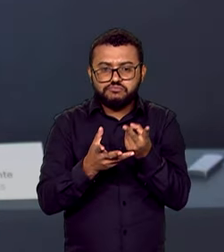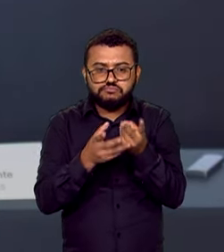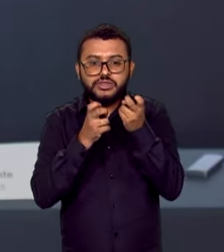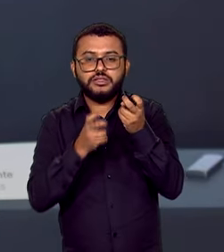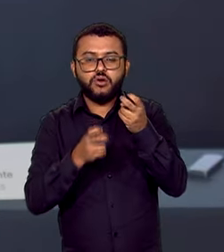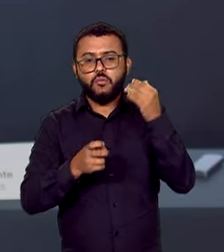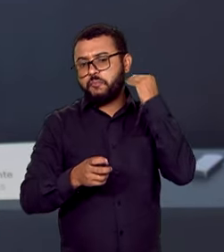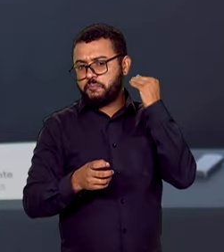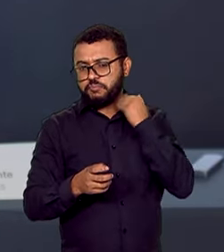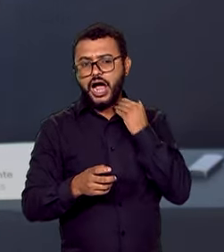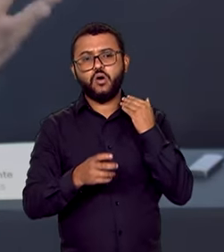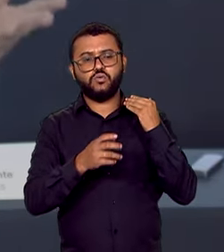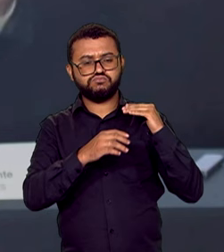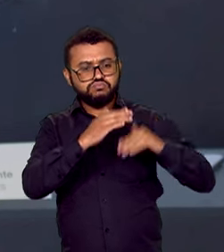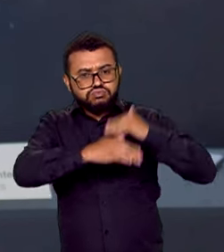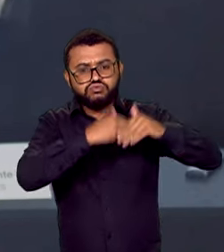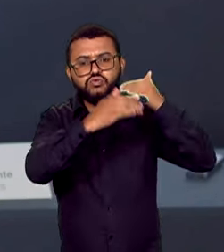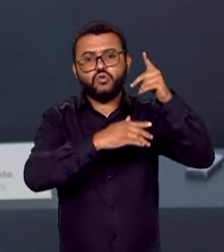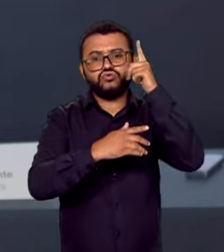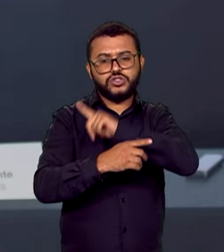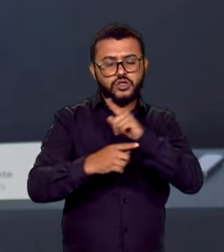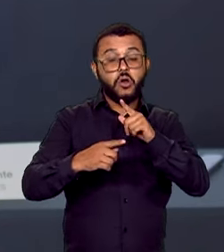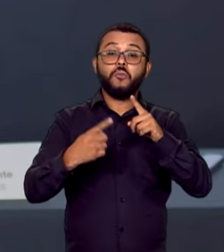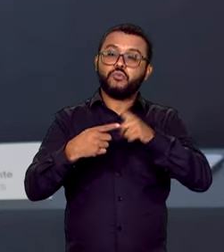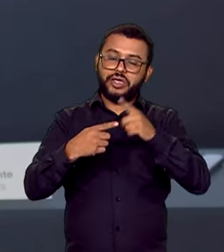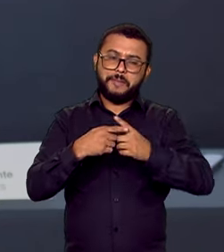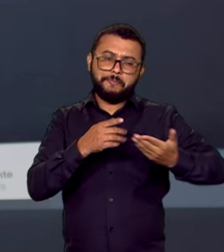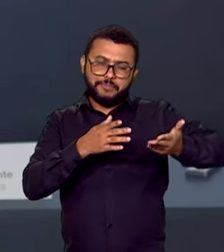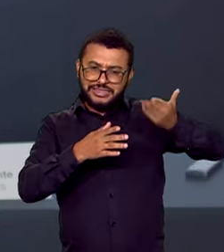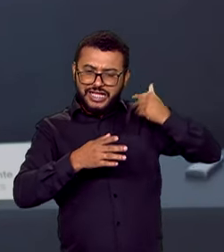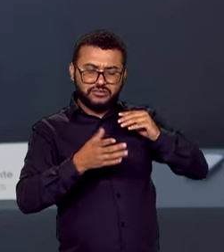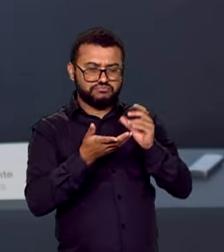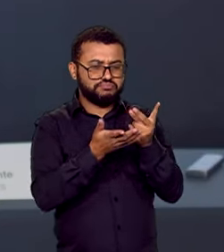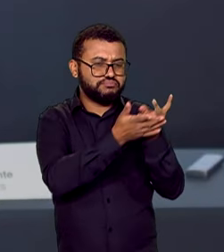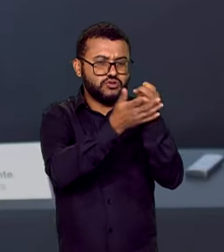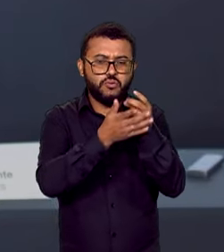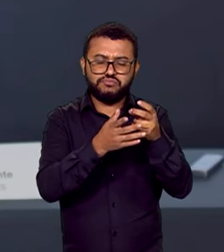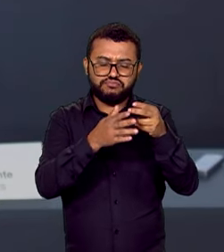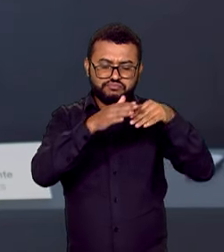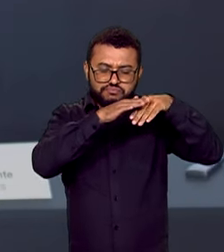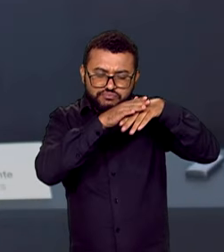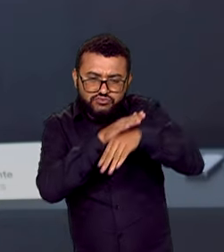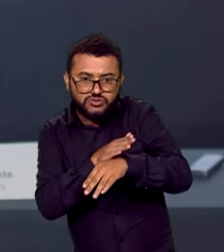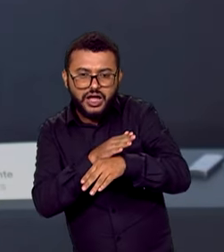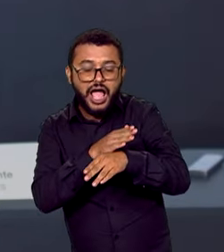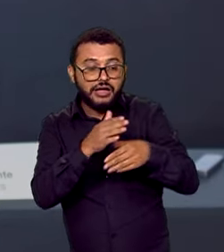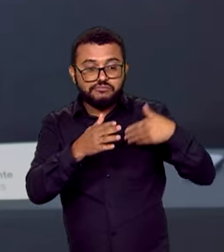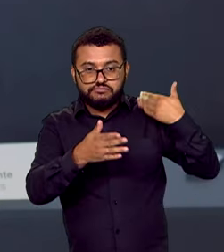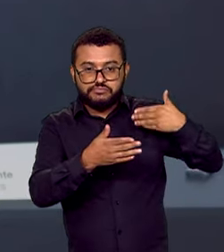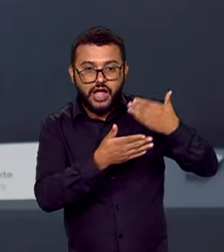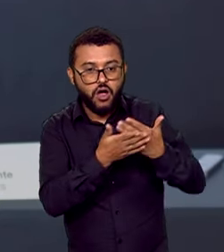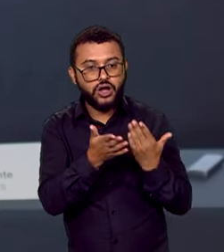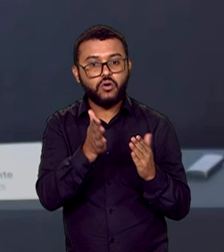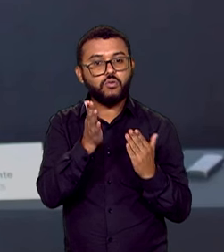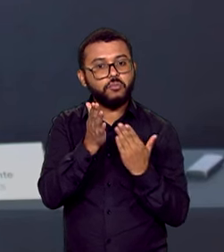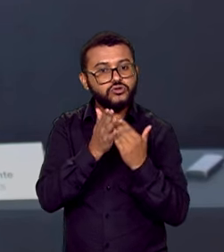líquido do banco crescendo, que é um desafio, porque o banco vinha diminuindo historicamente. E